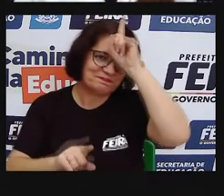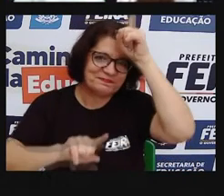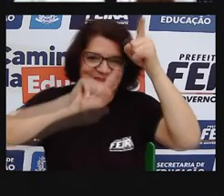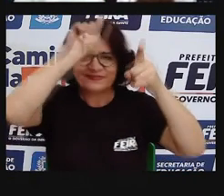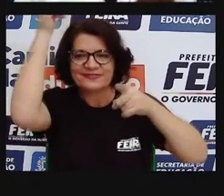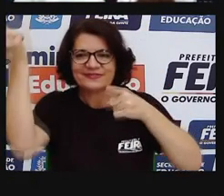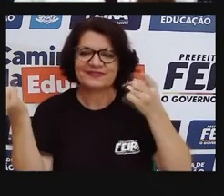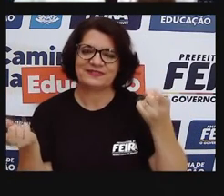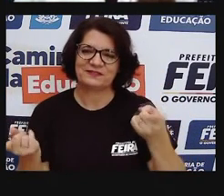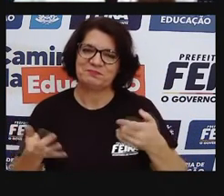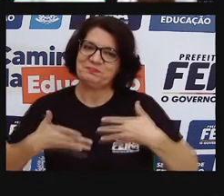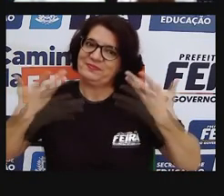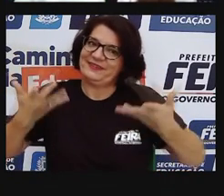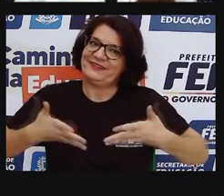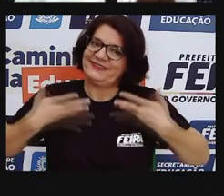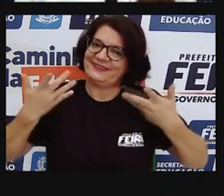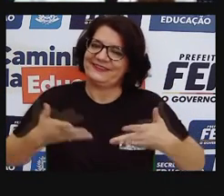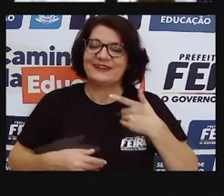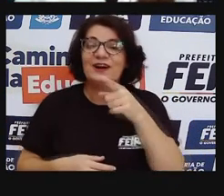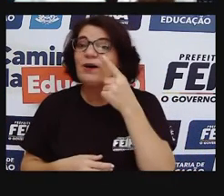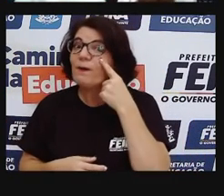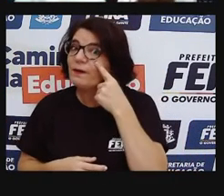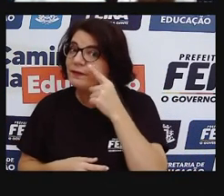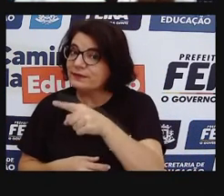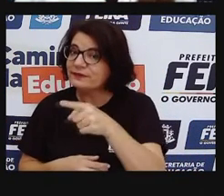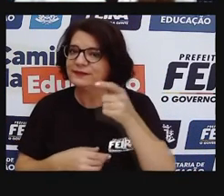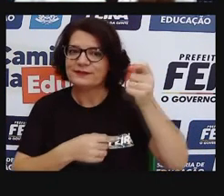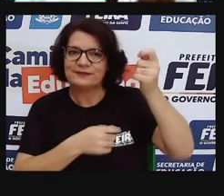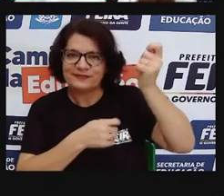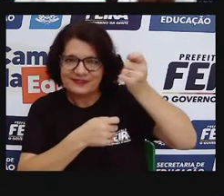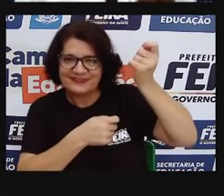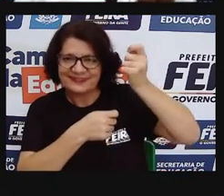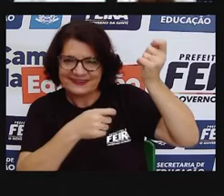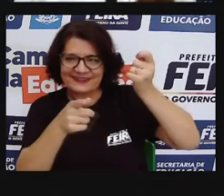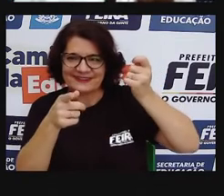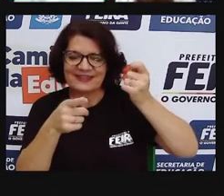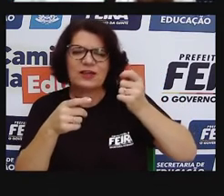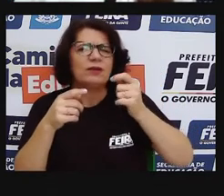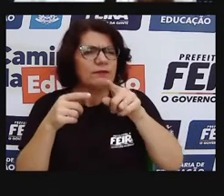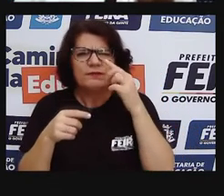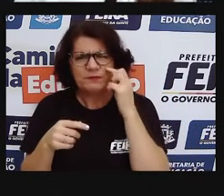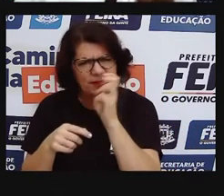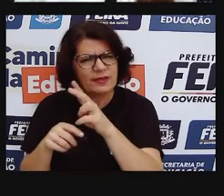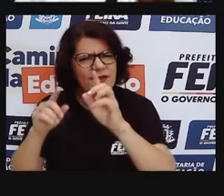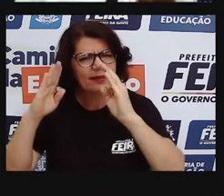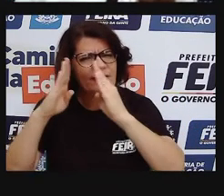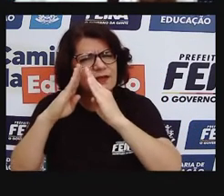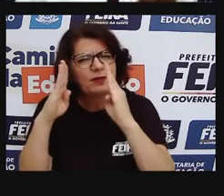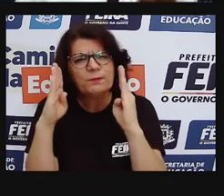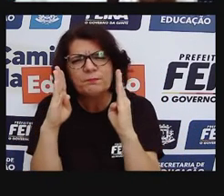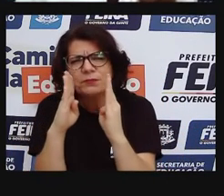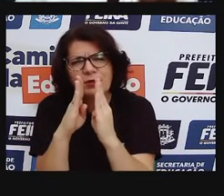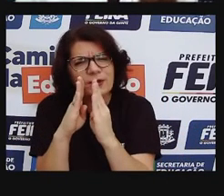lúgica. Olha só, sempre a gente percebe casinhas, ó, casinhas simples,